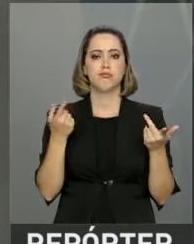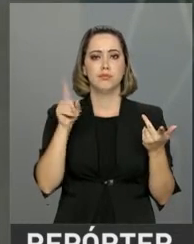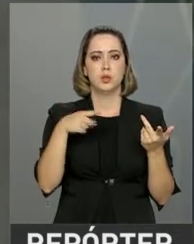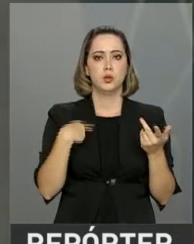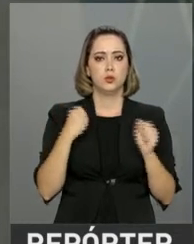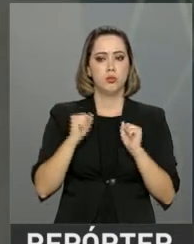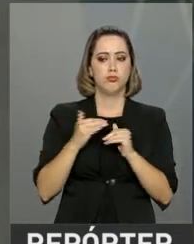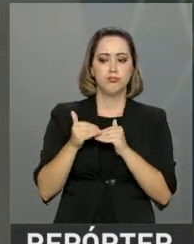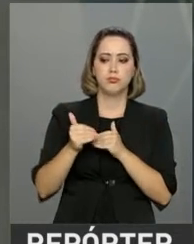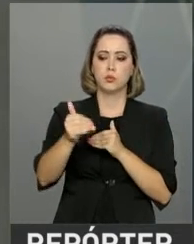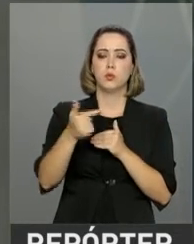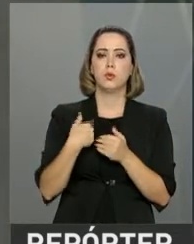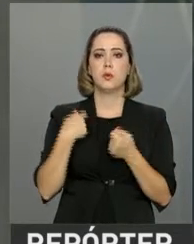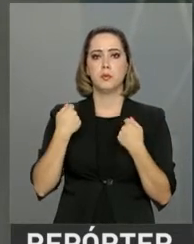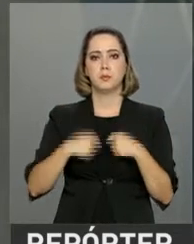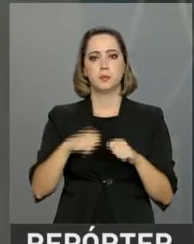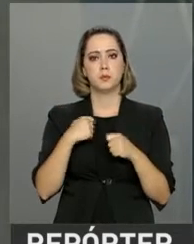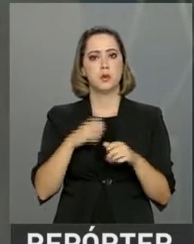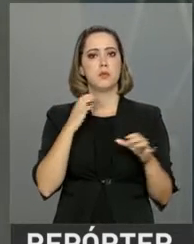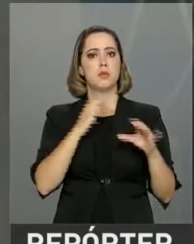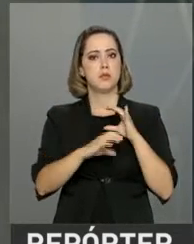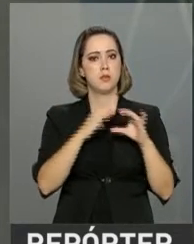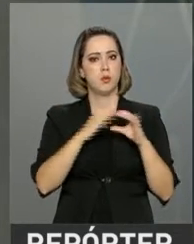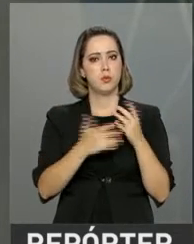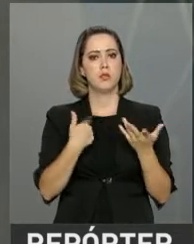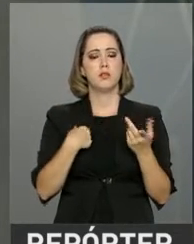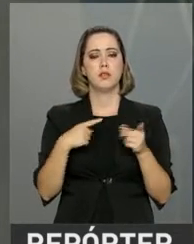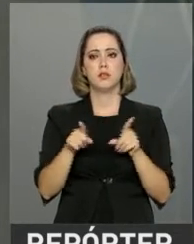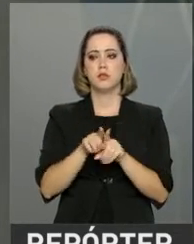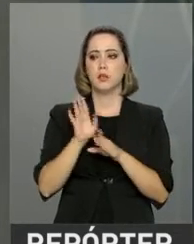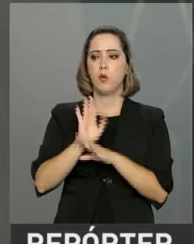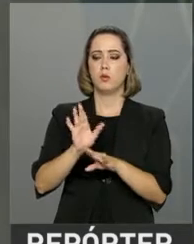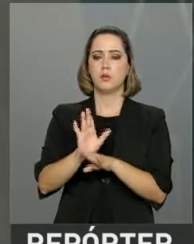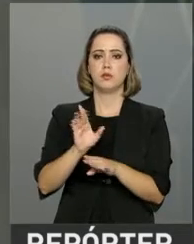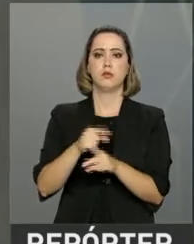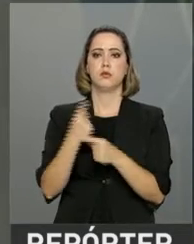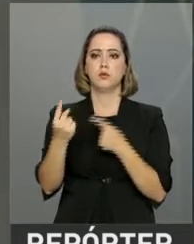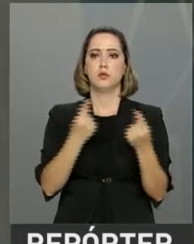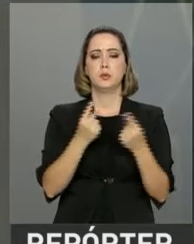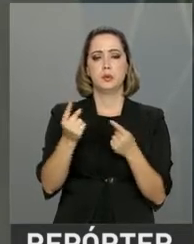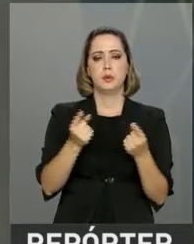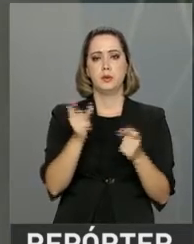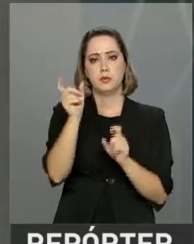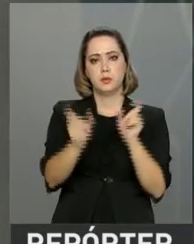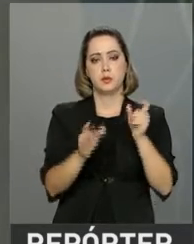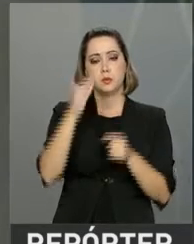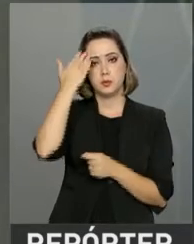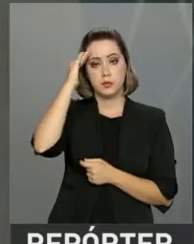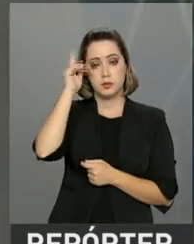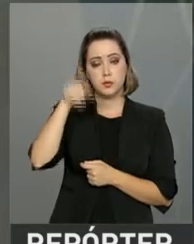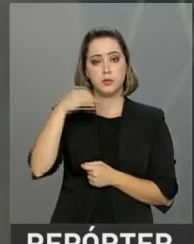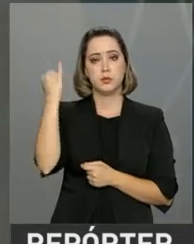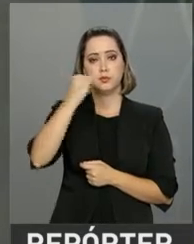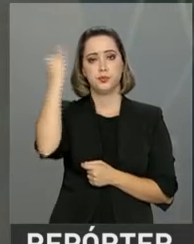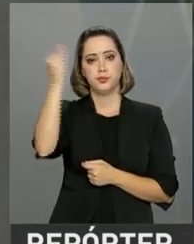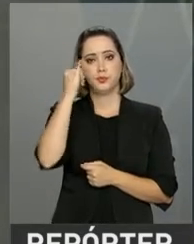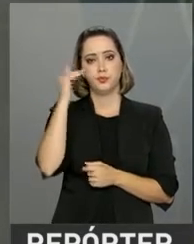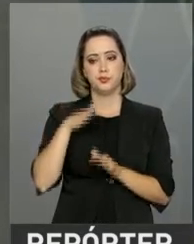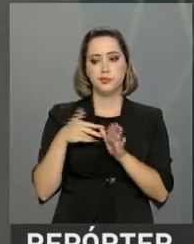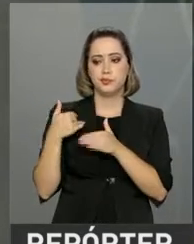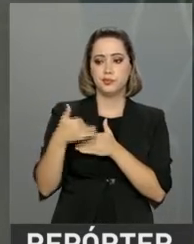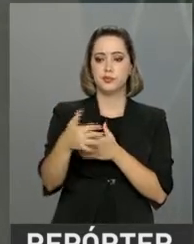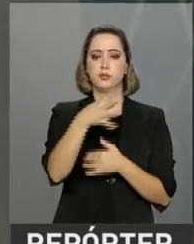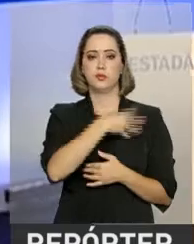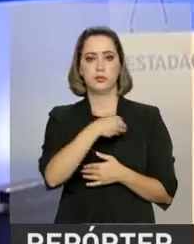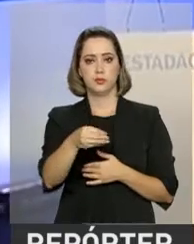comunicação têm que ajudar a cada brasileiro a perceber que isso vai ser importante não só para ele, mas para gerações futuras, para nossos